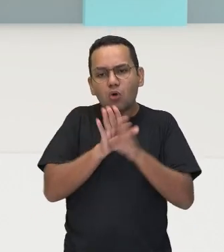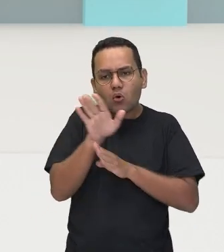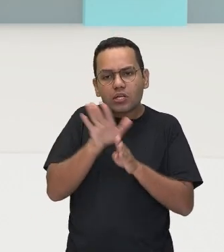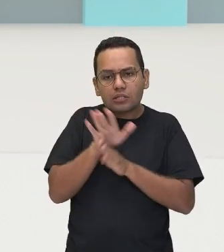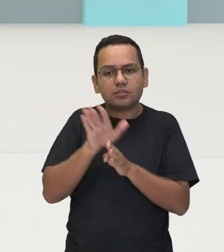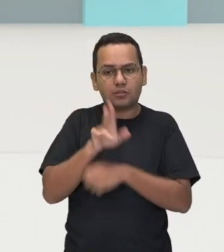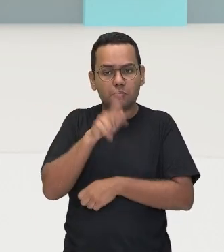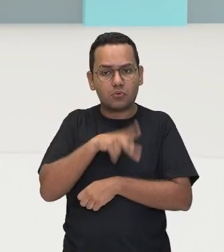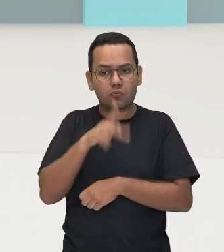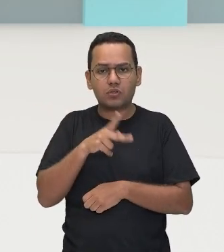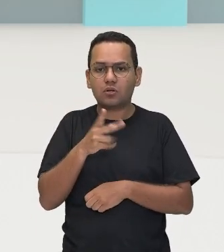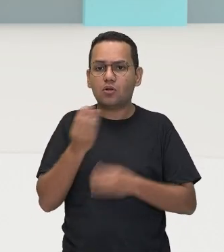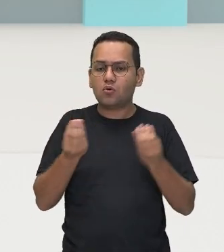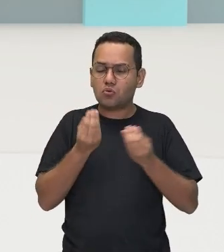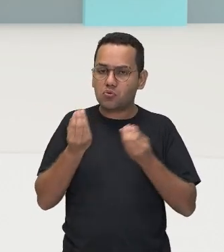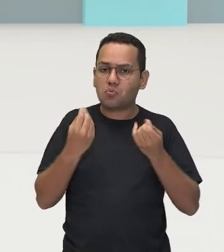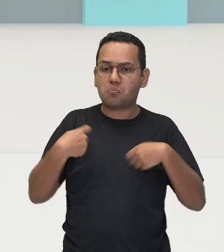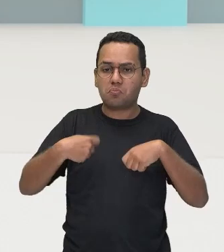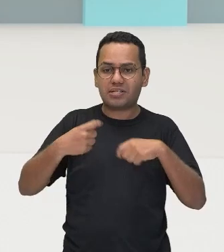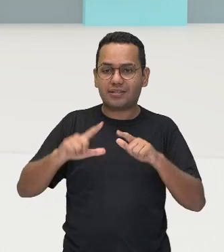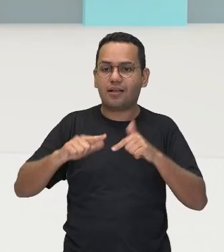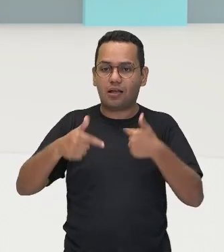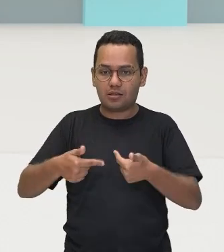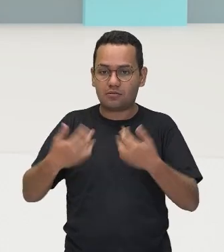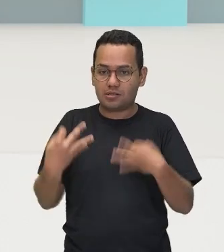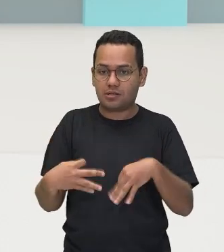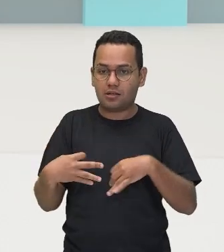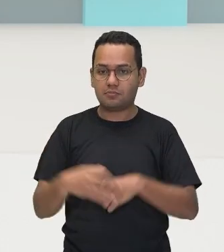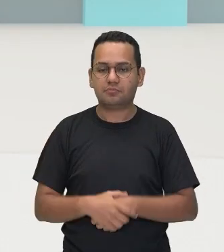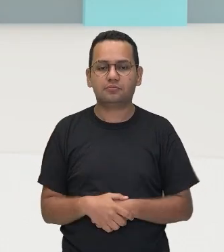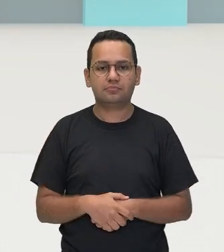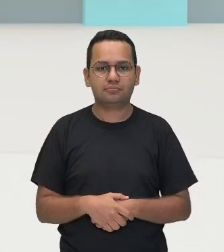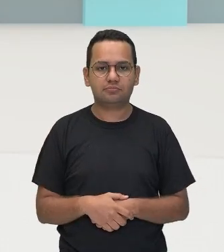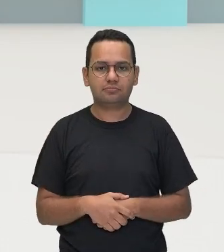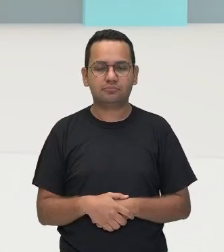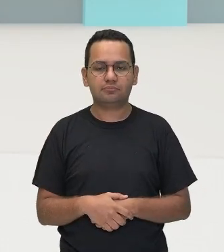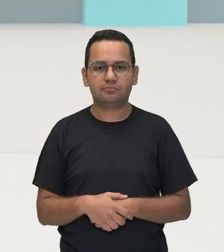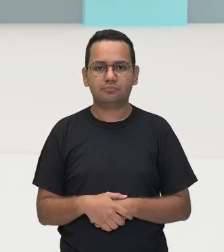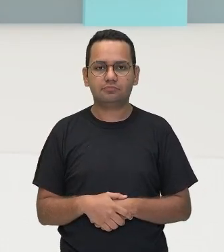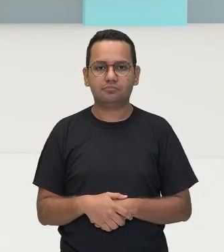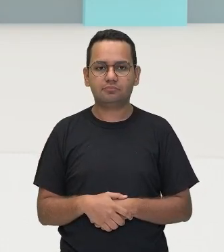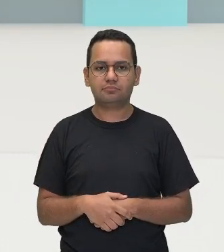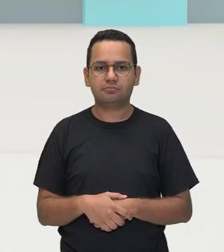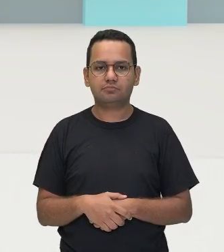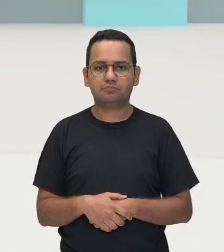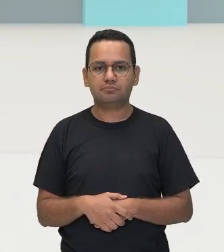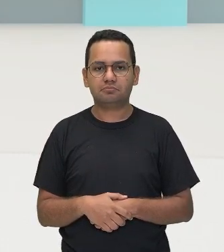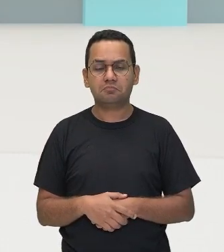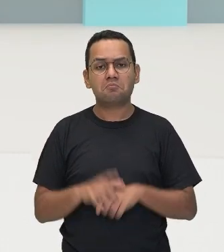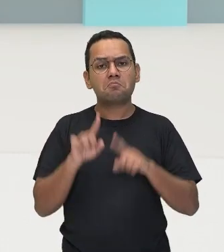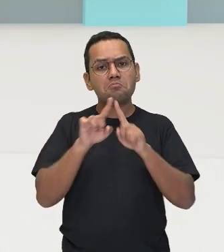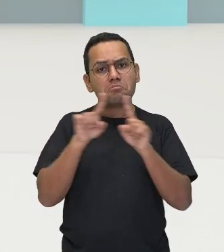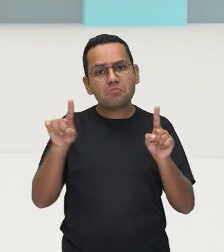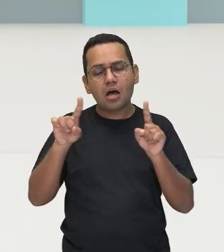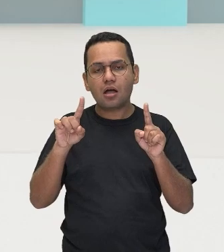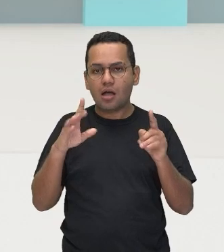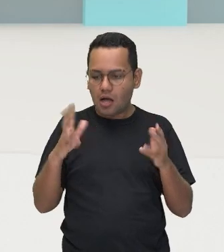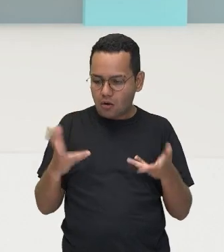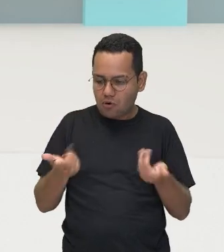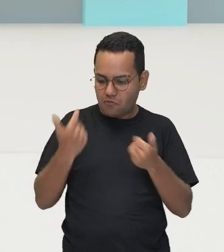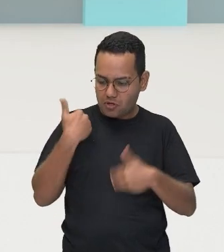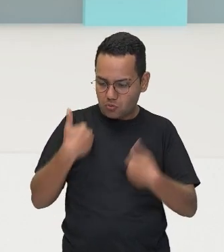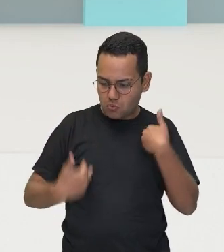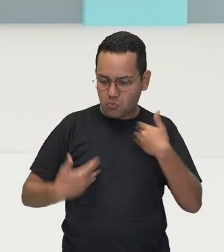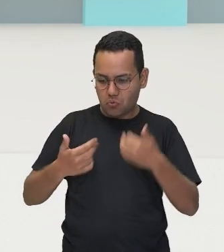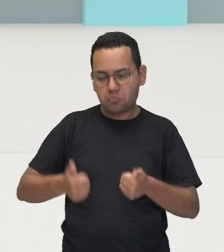e mostrando como ela tem que fazer tudo direitinho. Interessante, né? Então, já dá uma... observável no desempenho, dependendo da